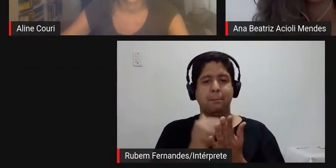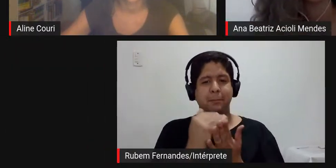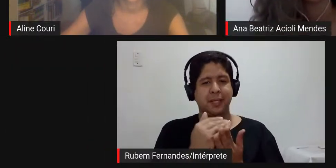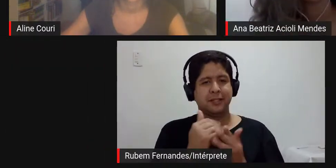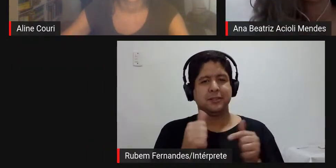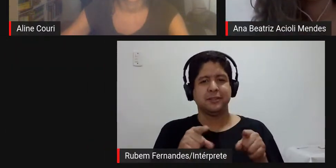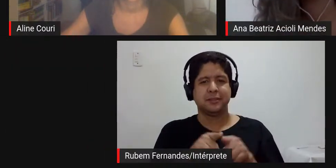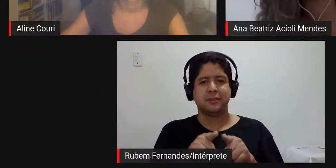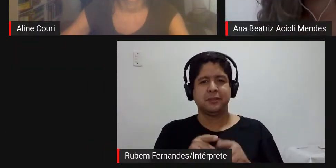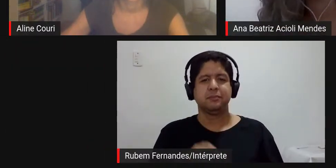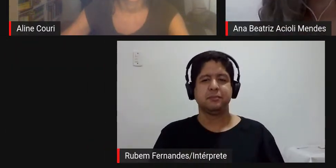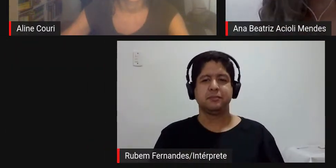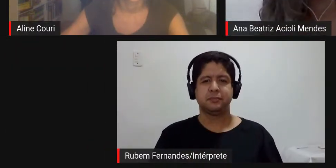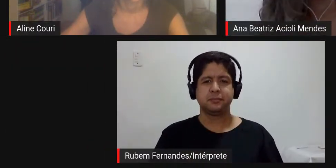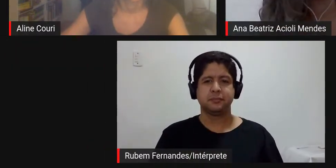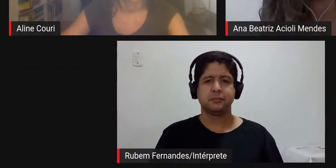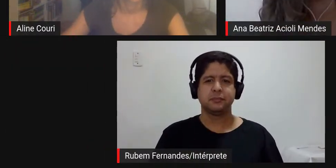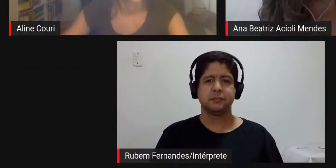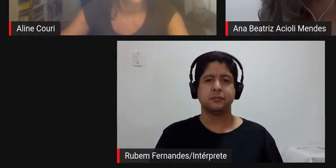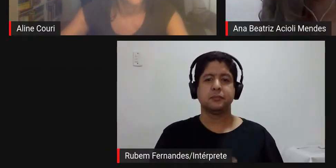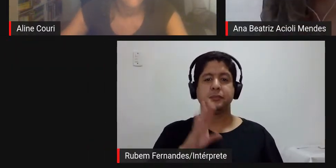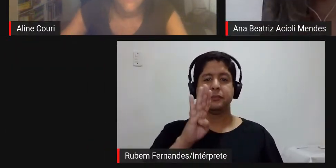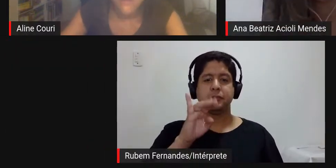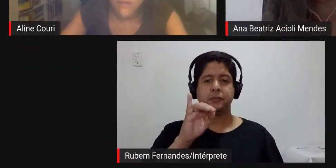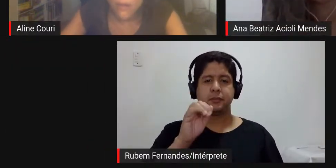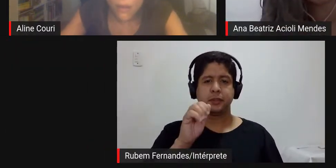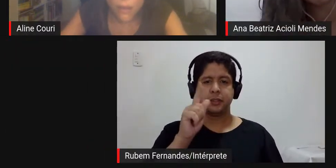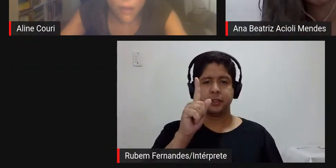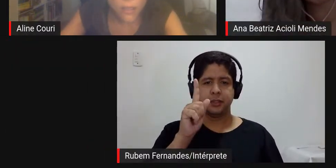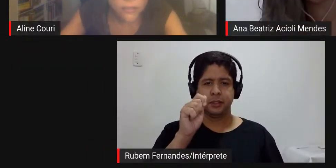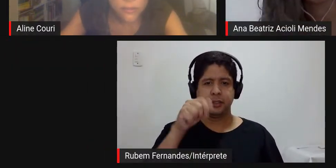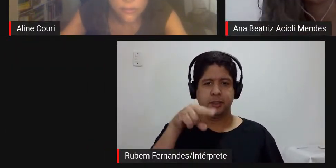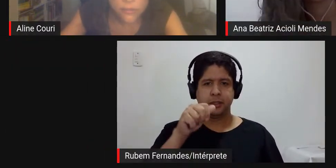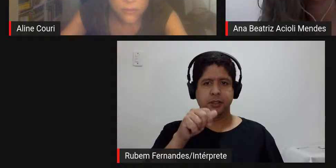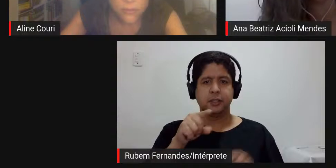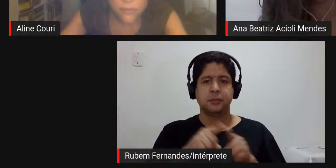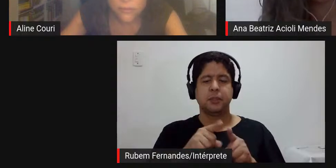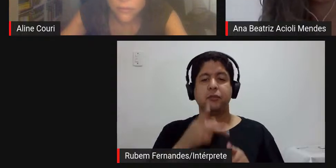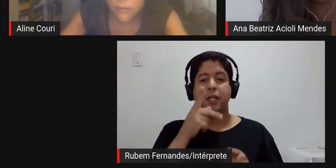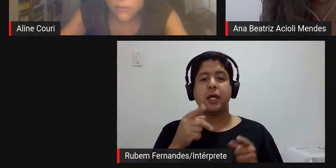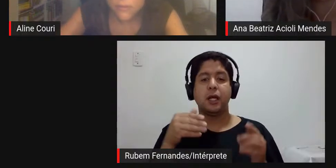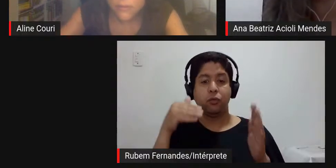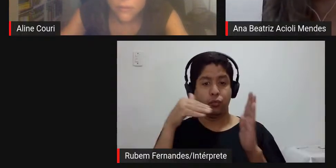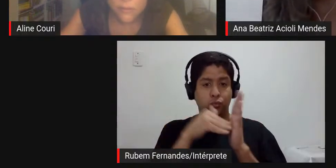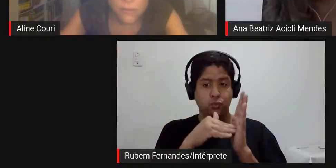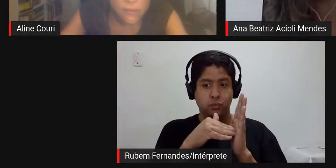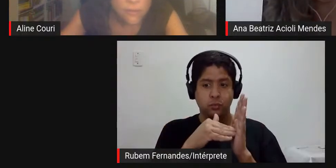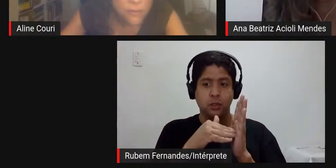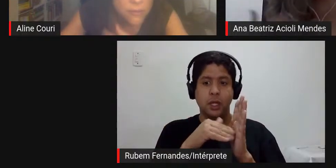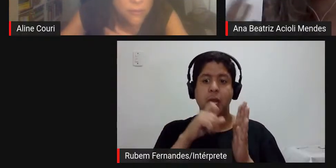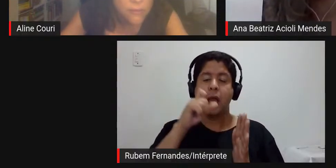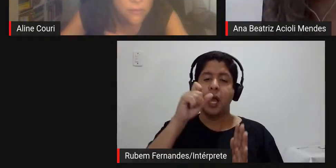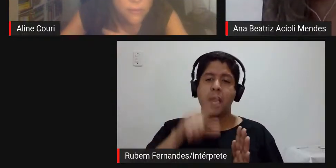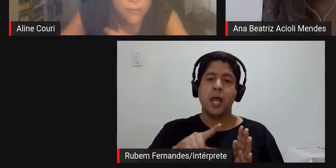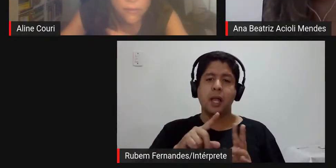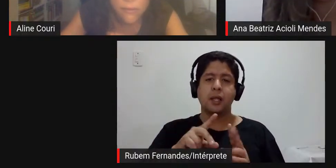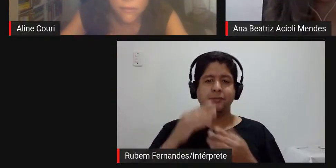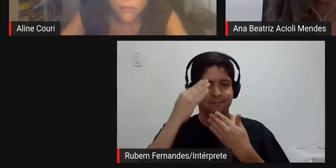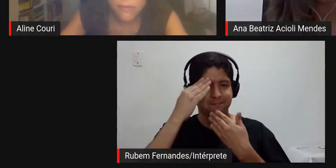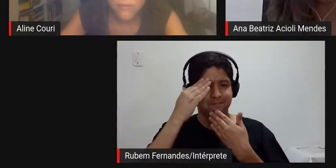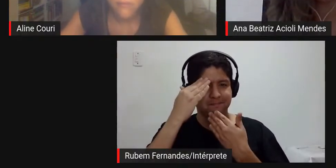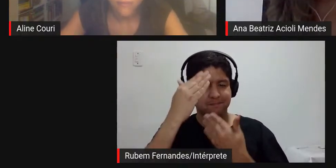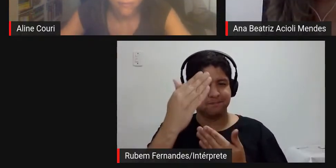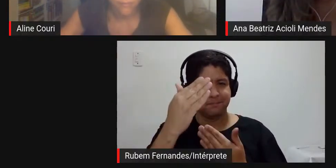e a minha última fala seria justamente esse agradecimento